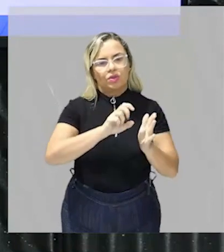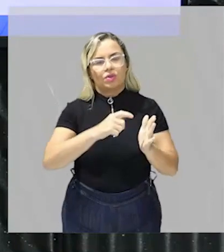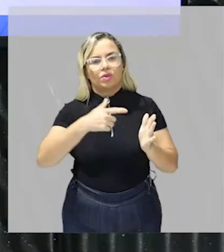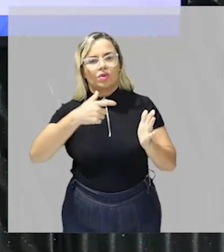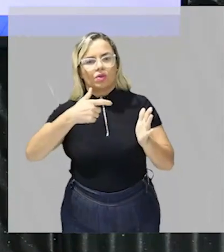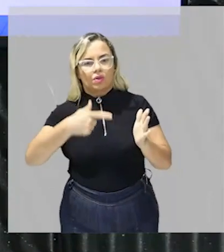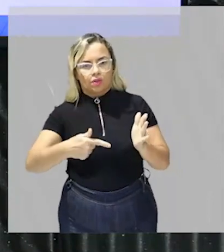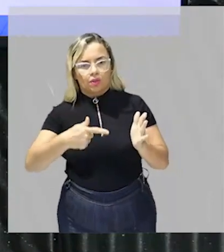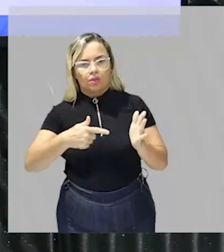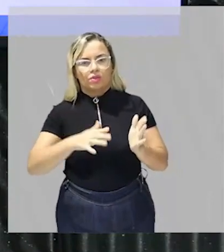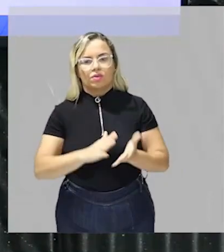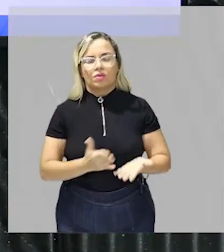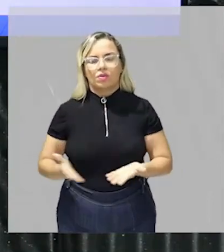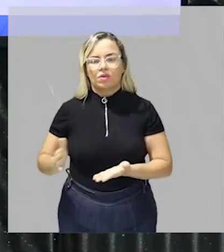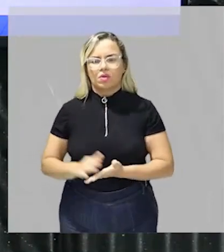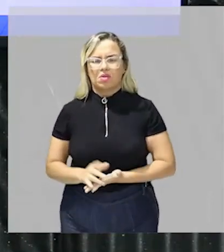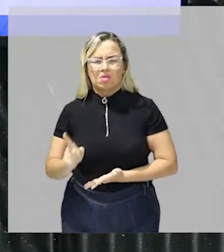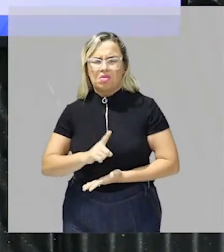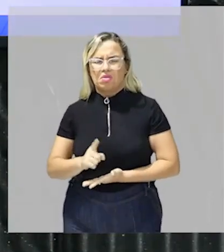século 21 tá